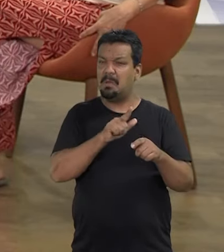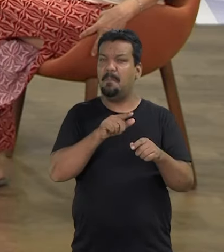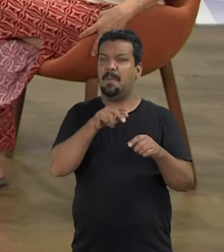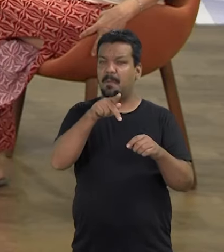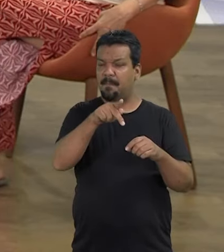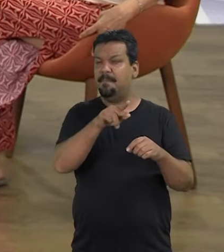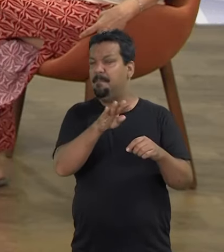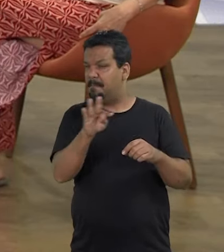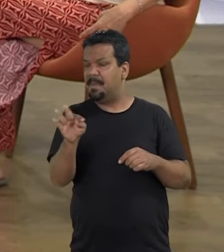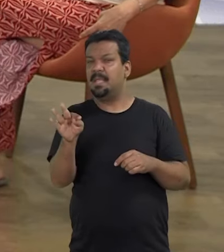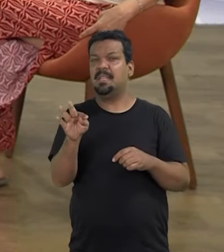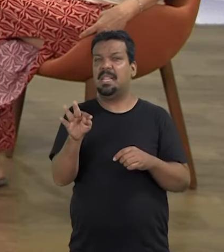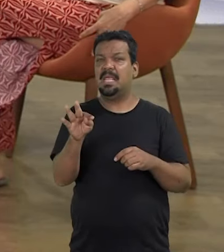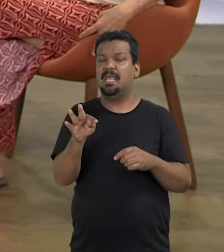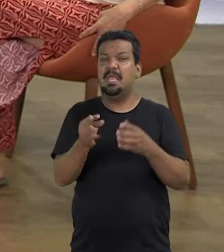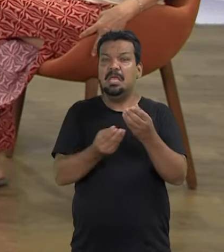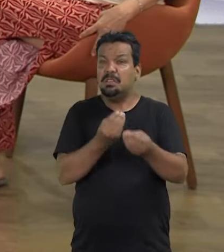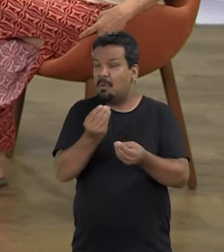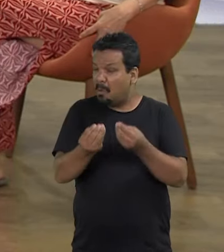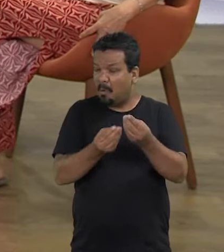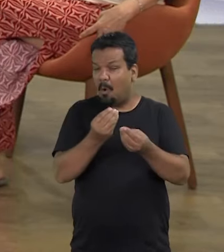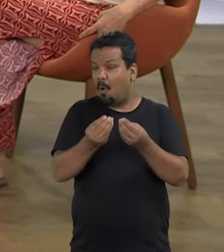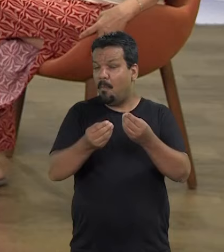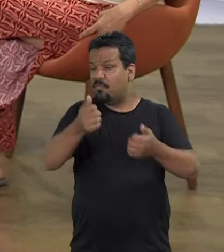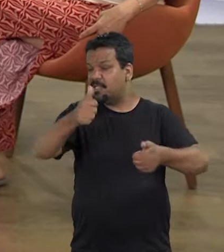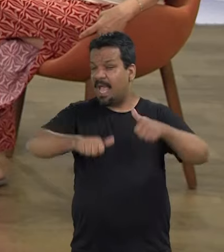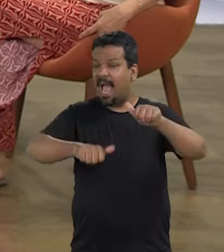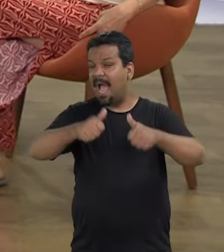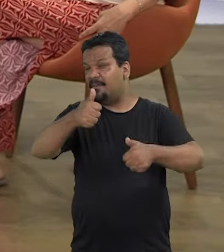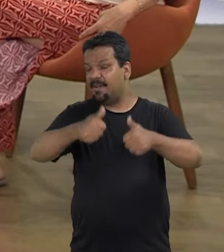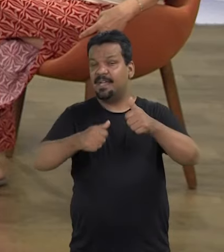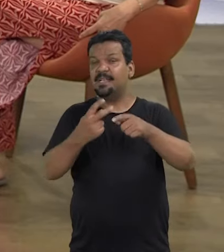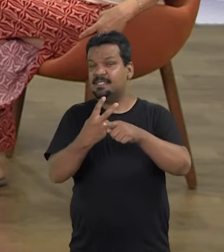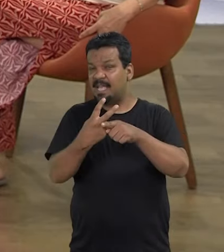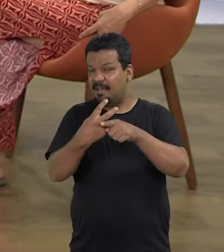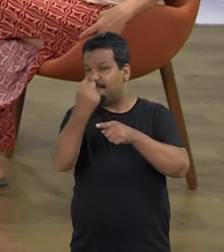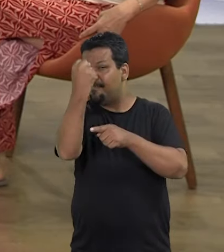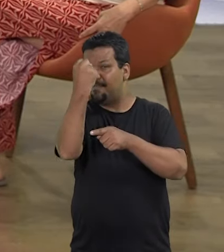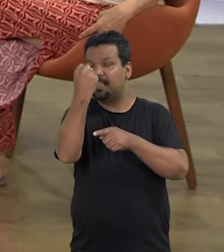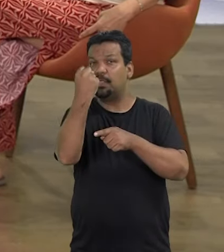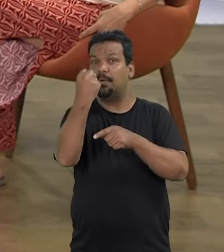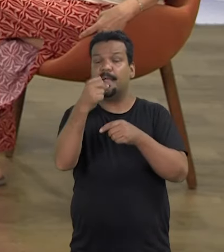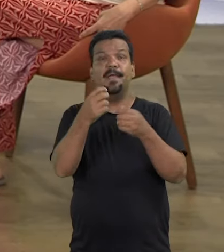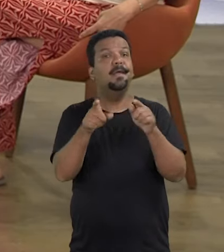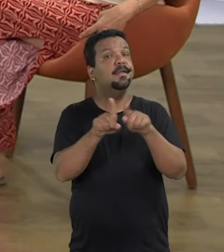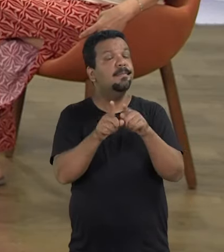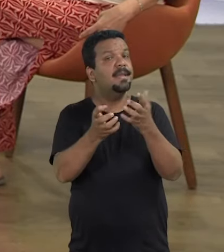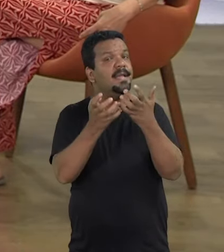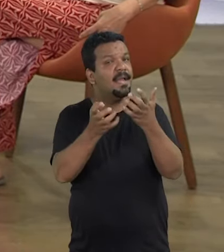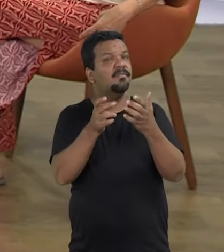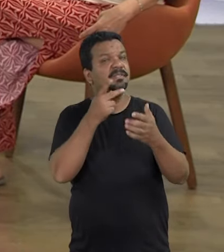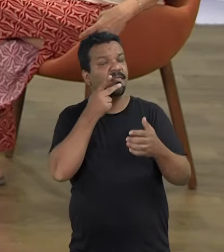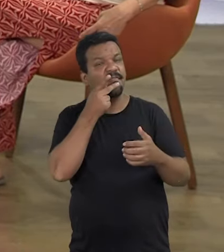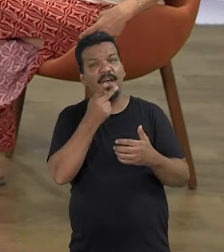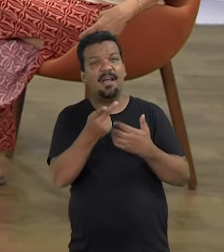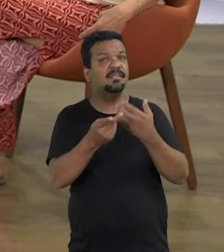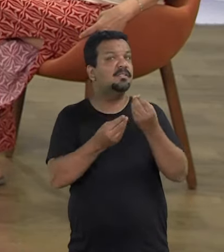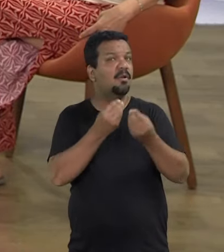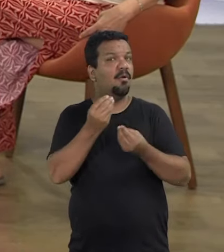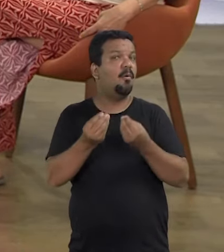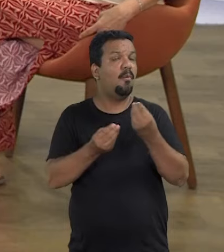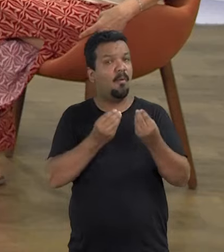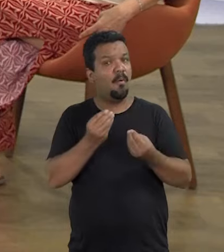e ganhou pelo Partido dos Trabalhadores. Como é que você avalia essa vitória de Tereza Leitão? E queria também que você